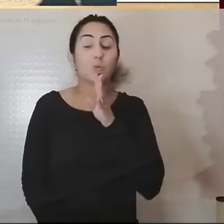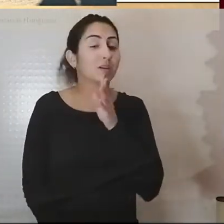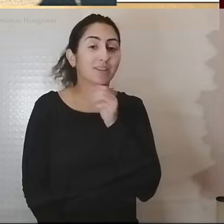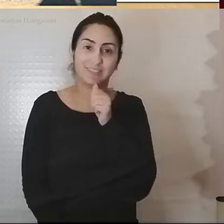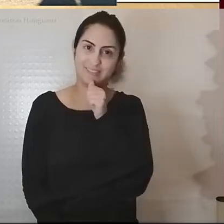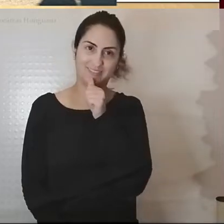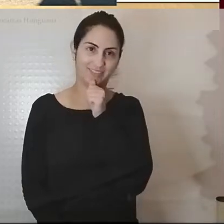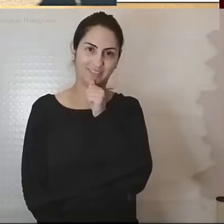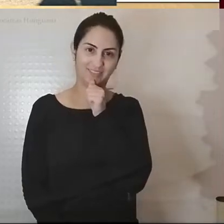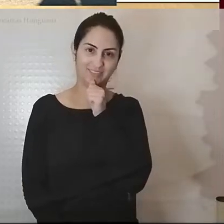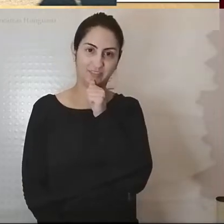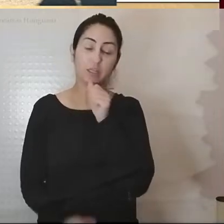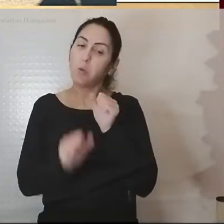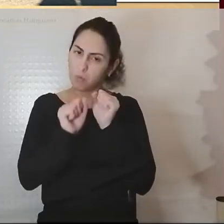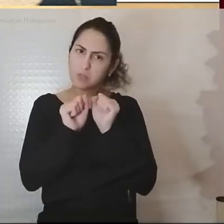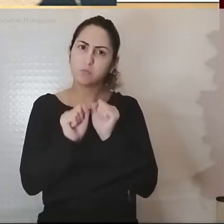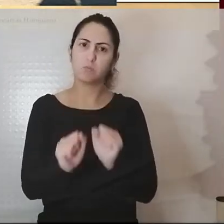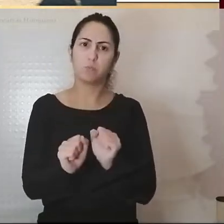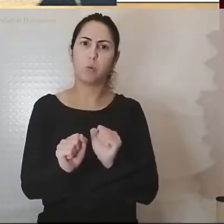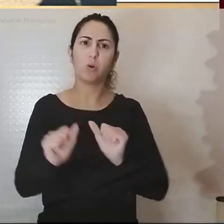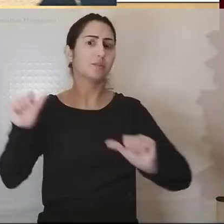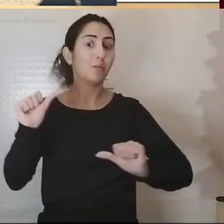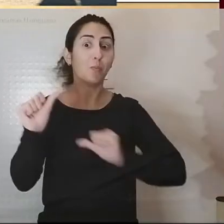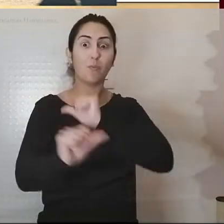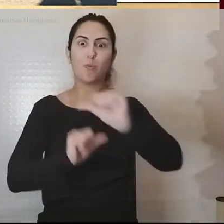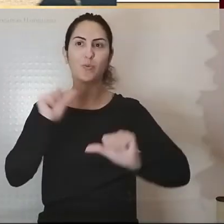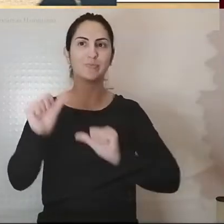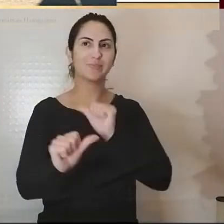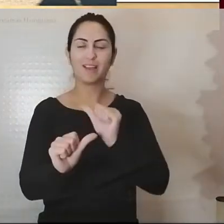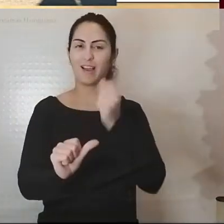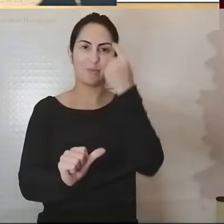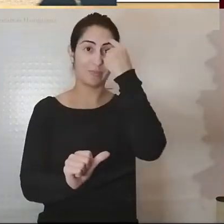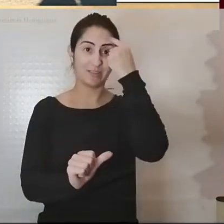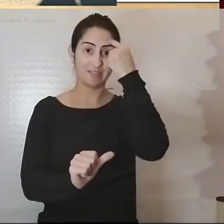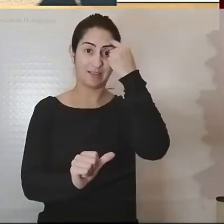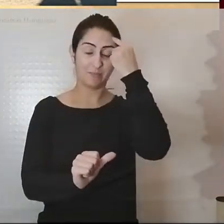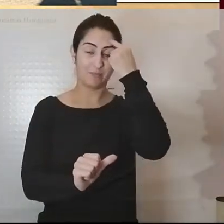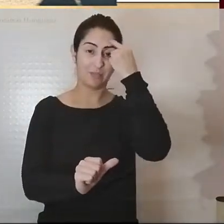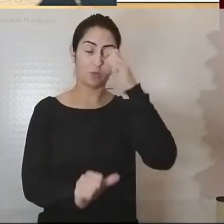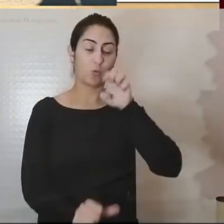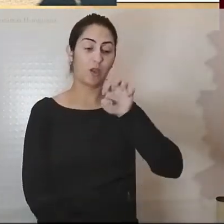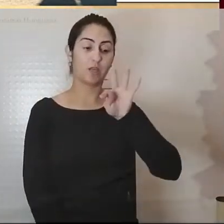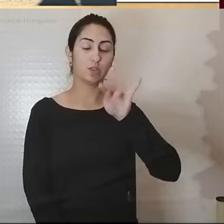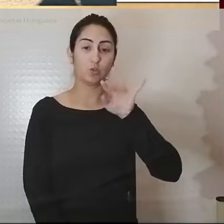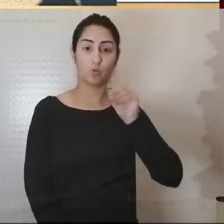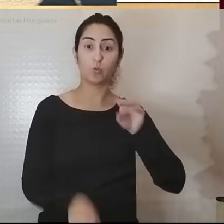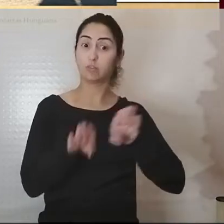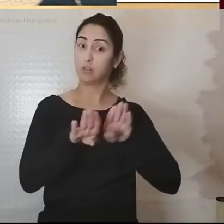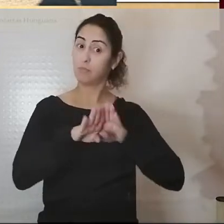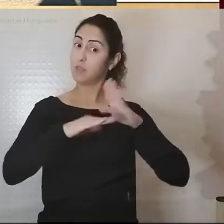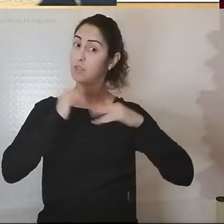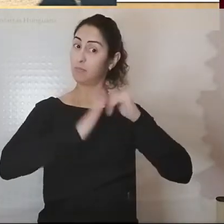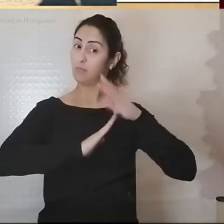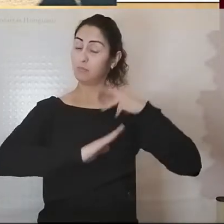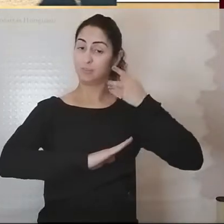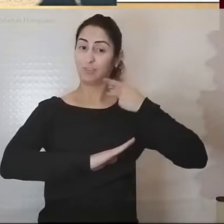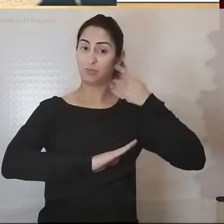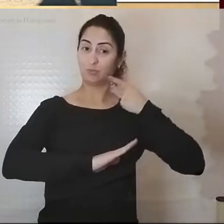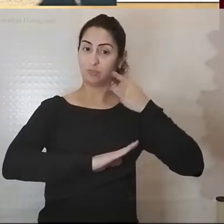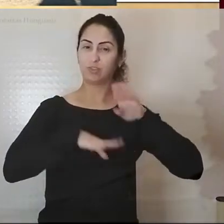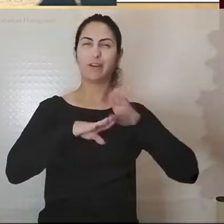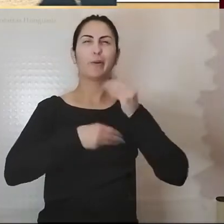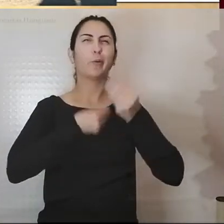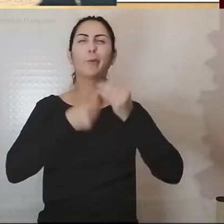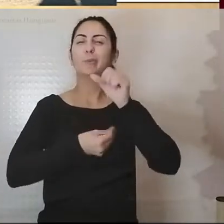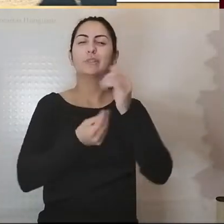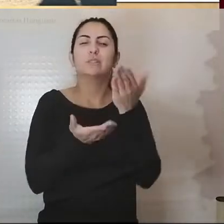podemos restaurar a possibilidade do pensamento ético e da prática política, assim como calibrar